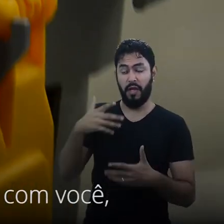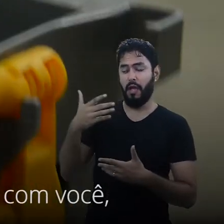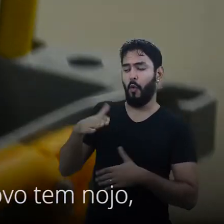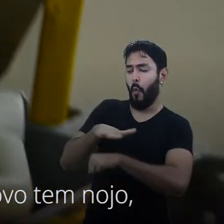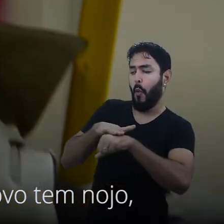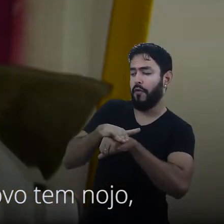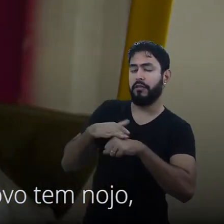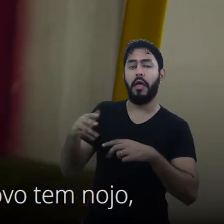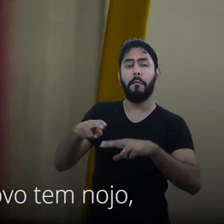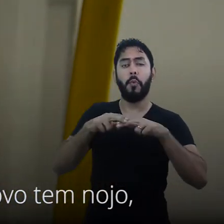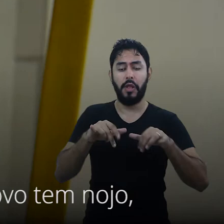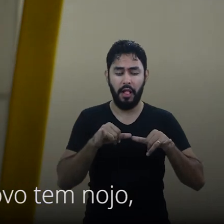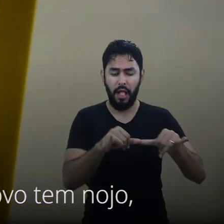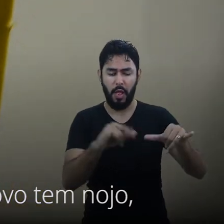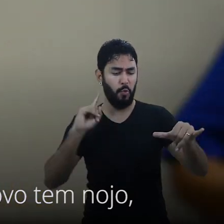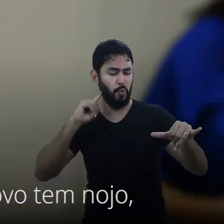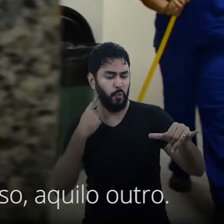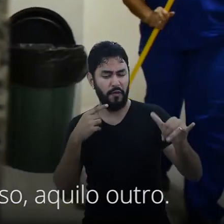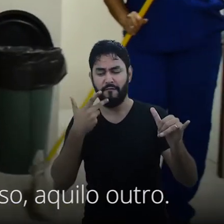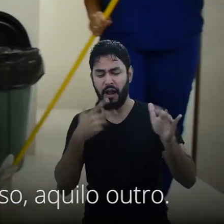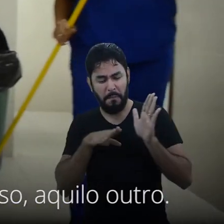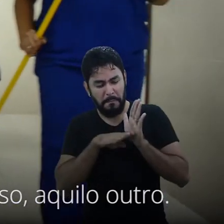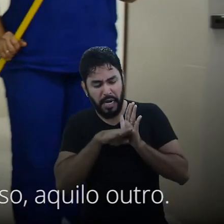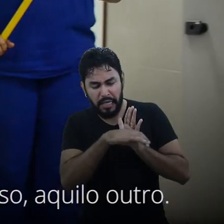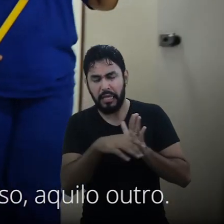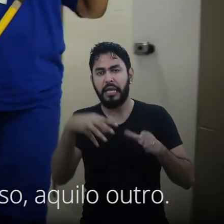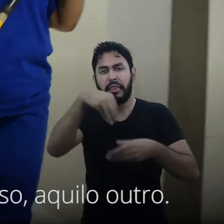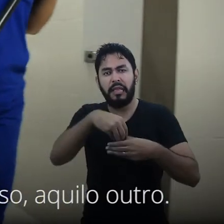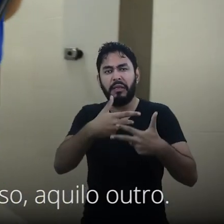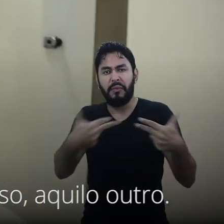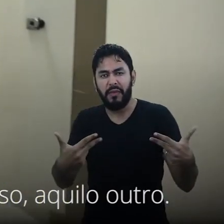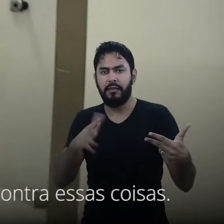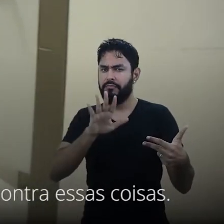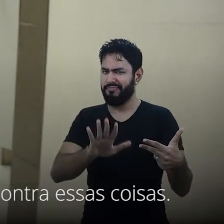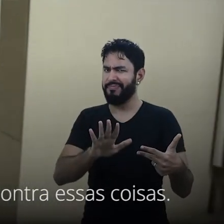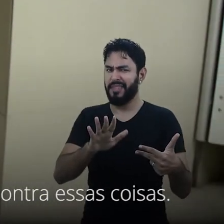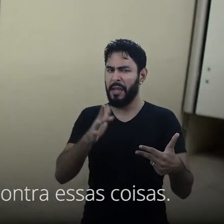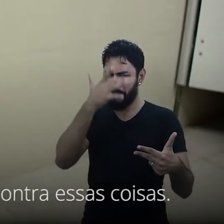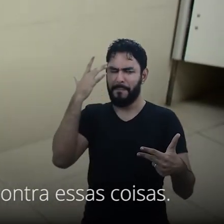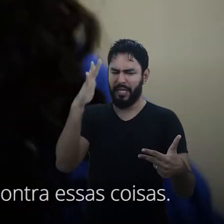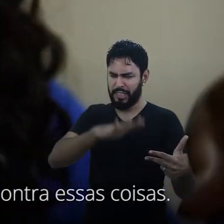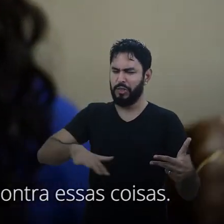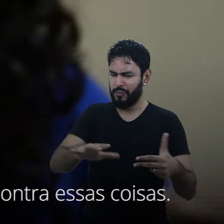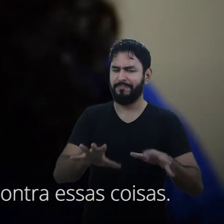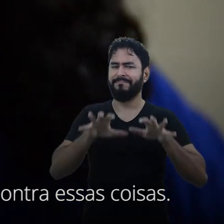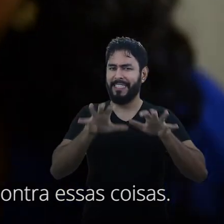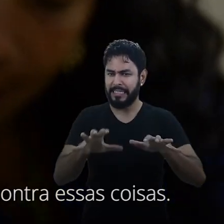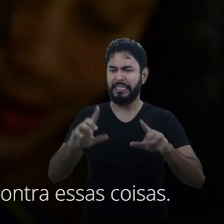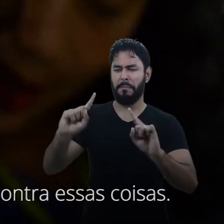você, por causa do carrinho que o povo tem nojo, diz que é uma bactéria, diz que é isso, aquilo outro. Tem muita gente assim que